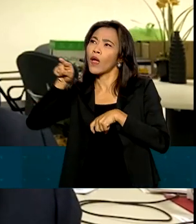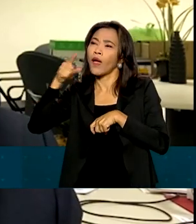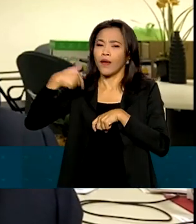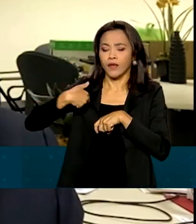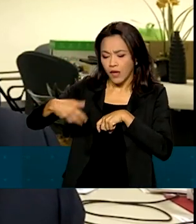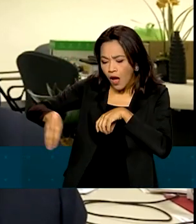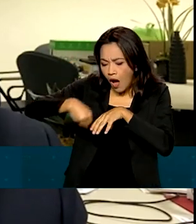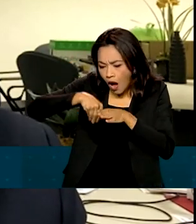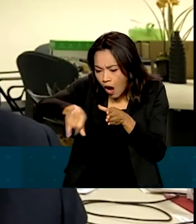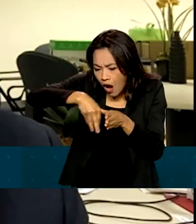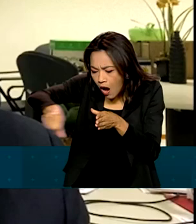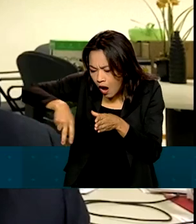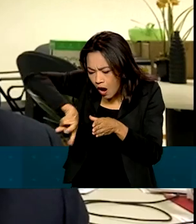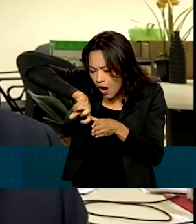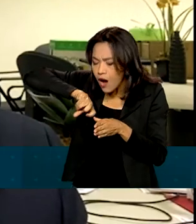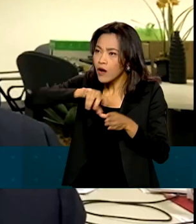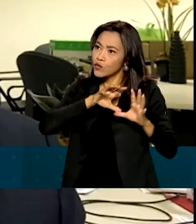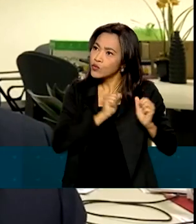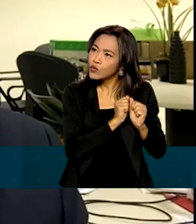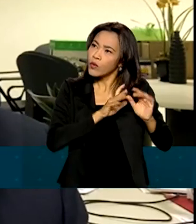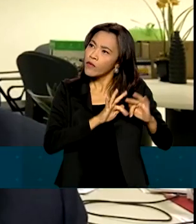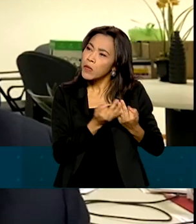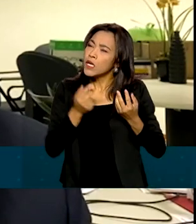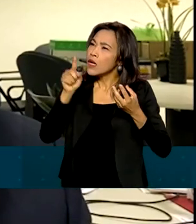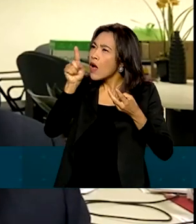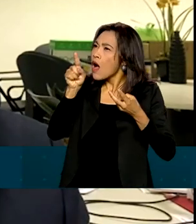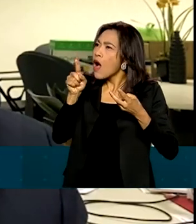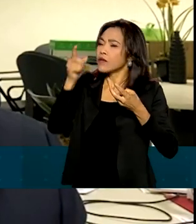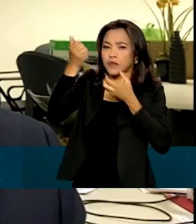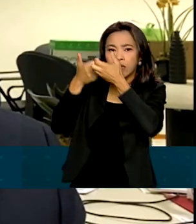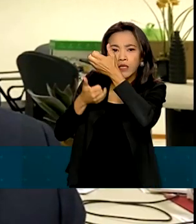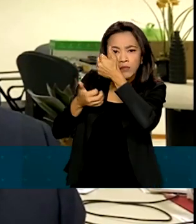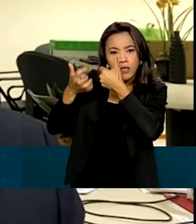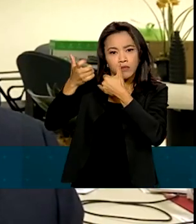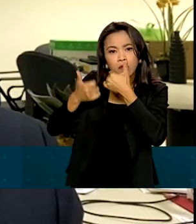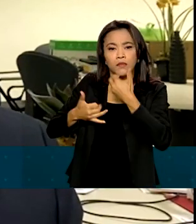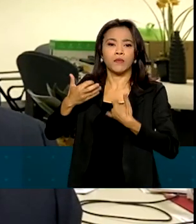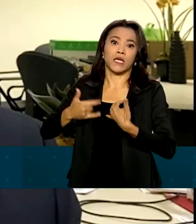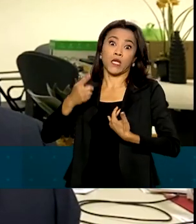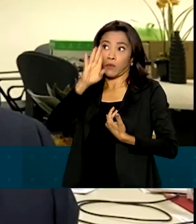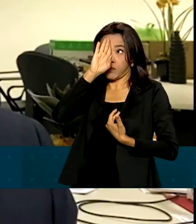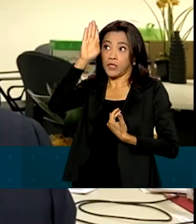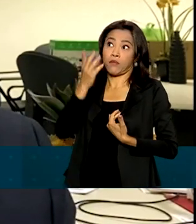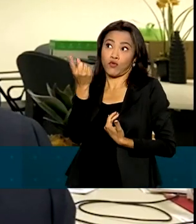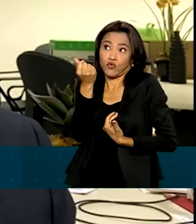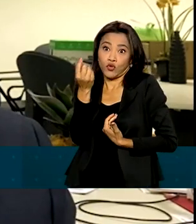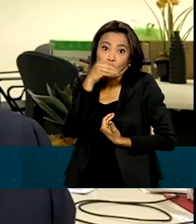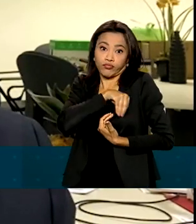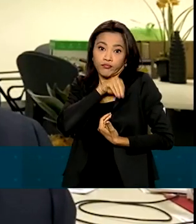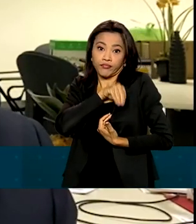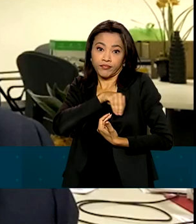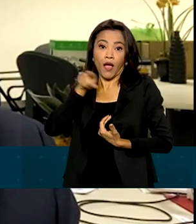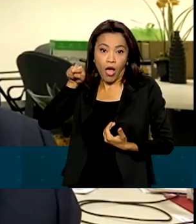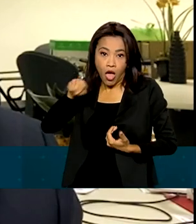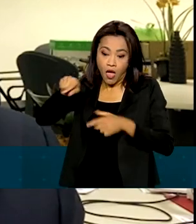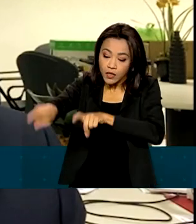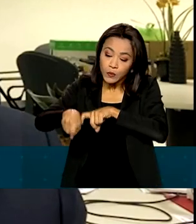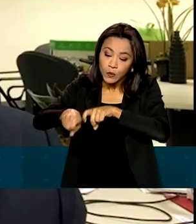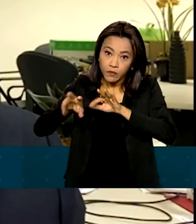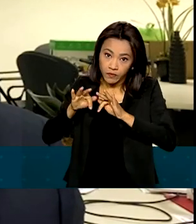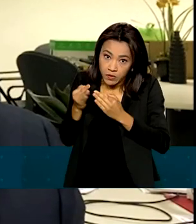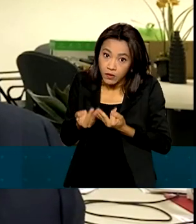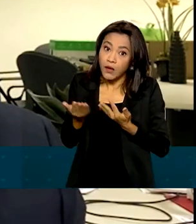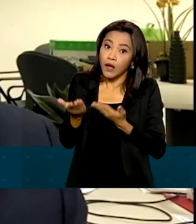rural com a sua família, que tem dela a sua principal fonte de renda